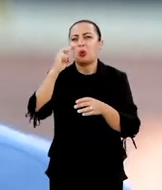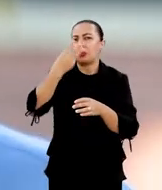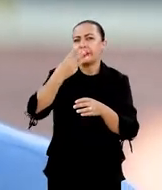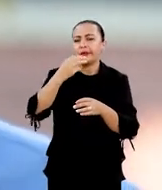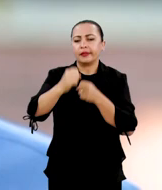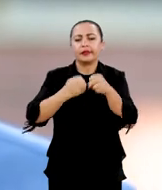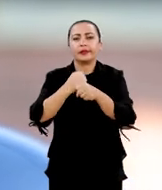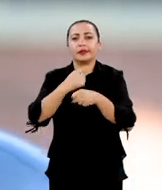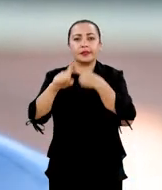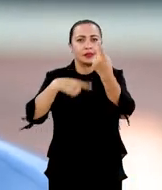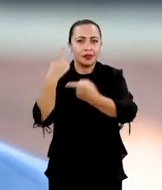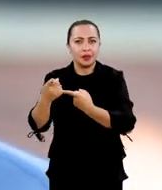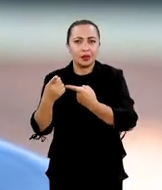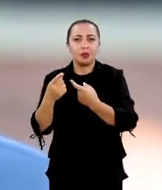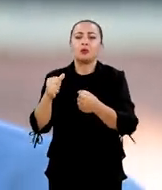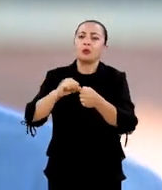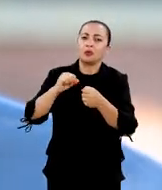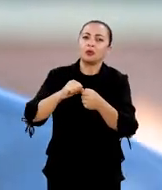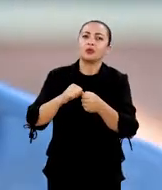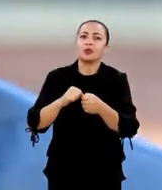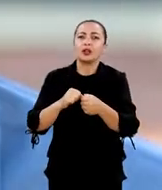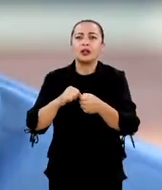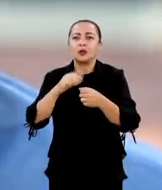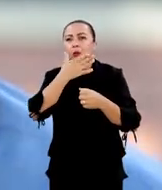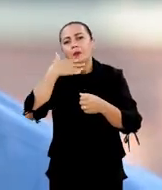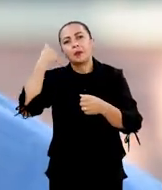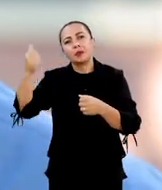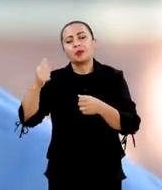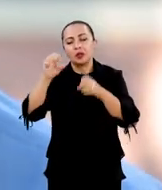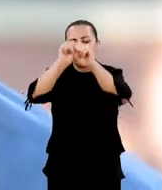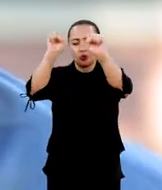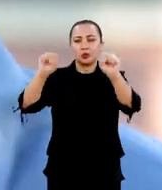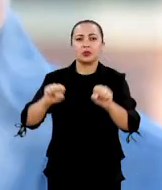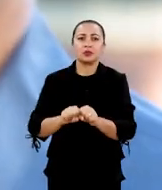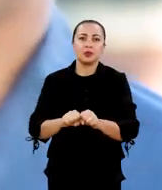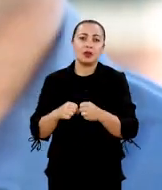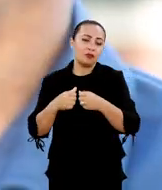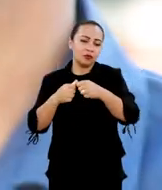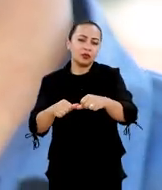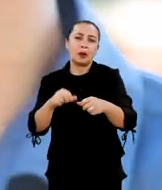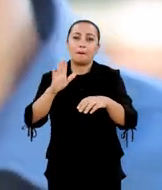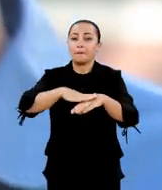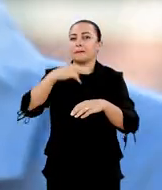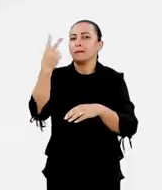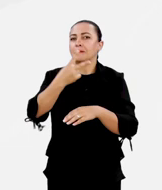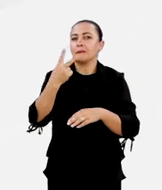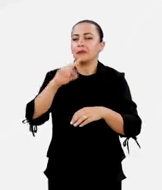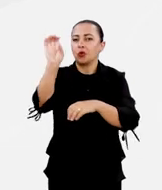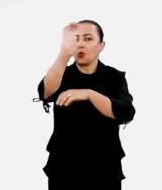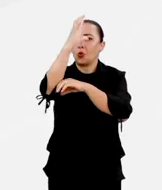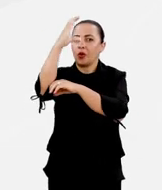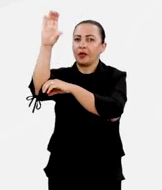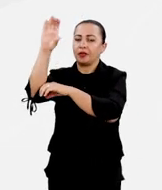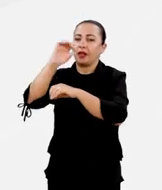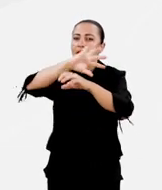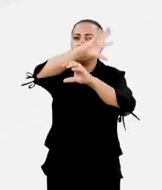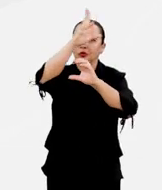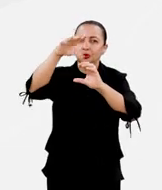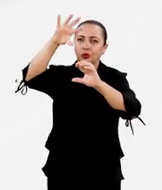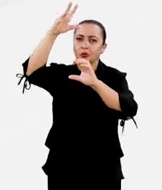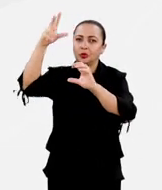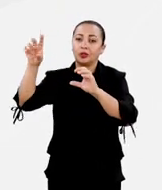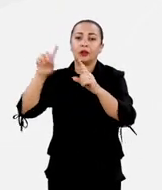dois ou três anos com este radar e, logo depois, foi feito um upgrade neste sistema. Então, foram instalados mais dois radares